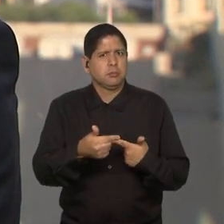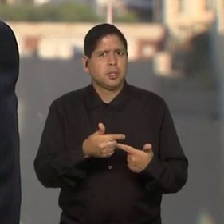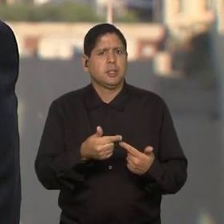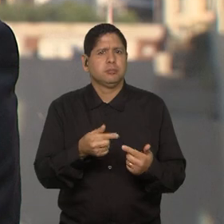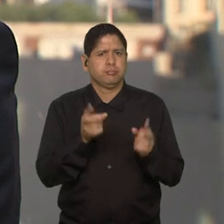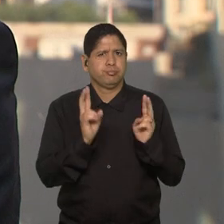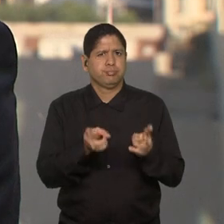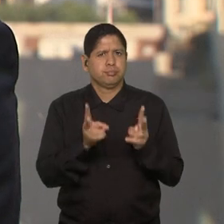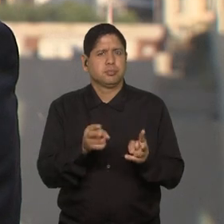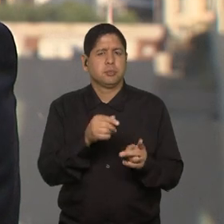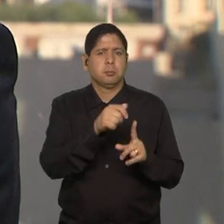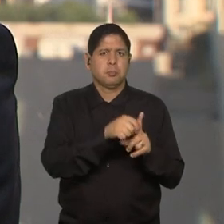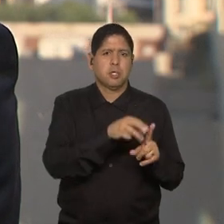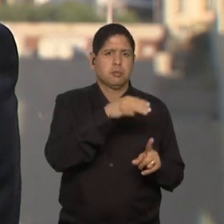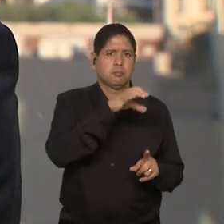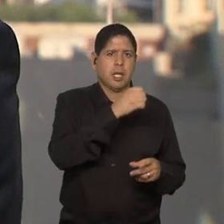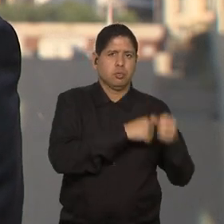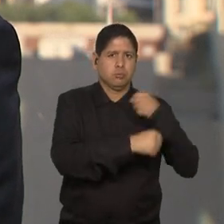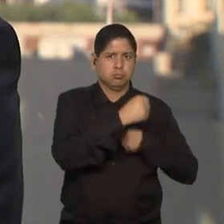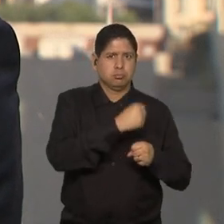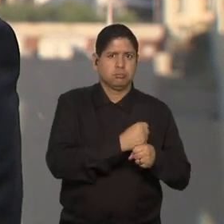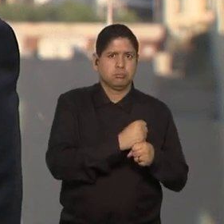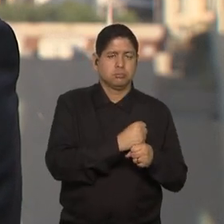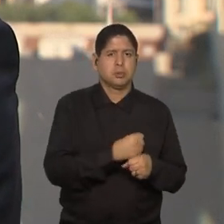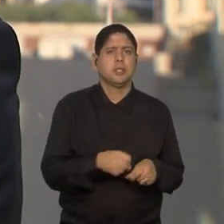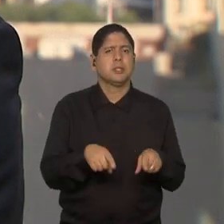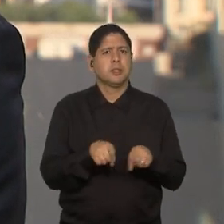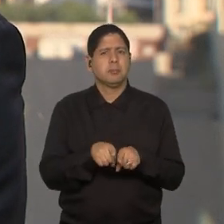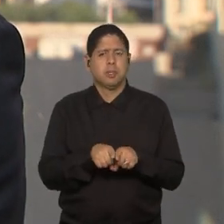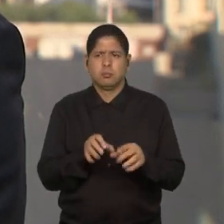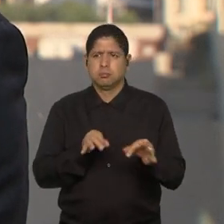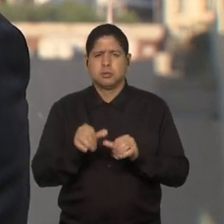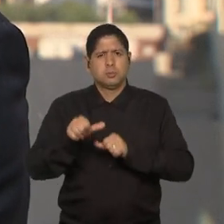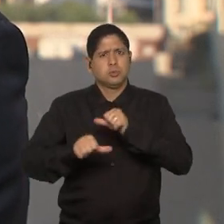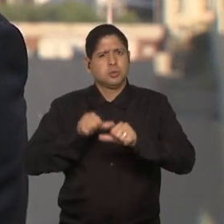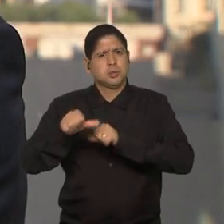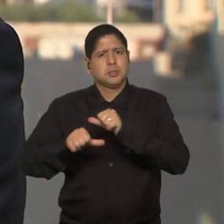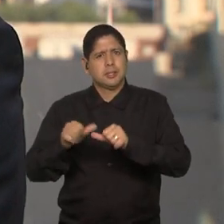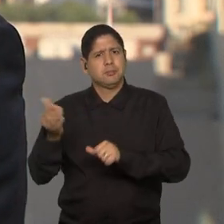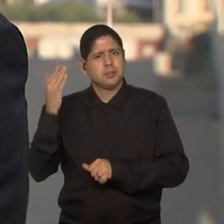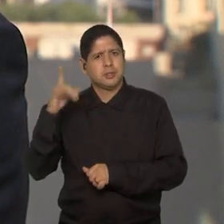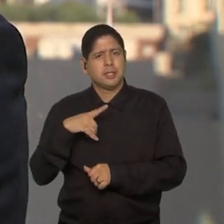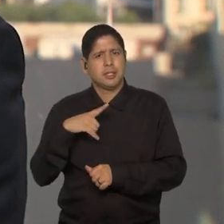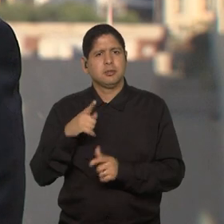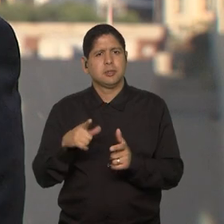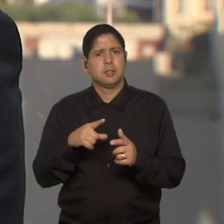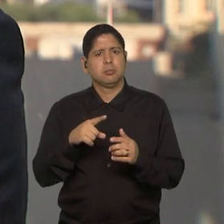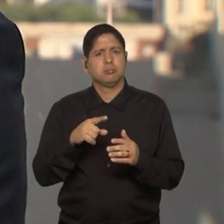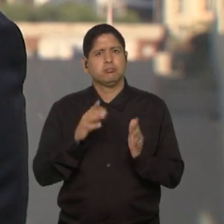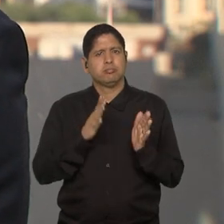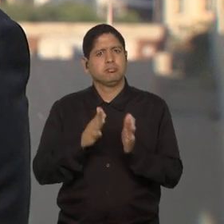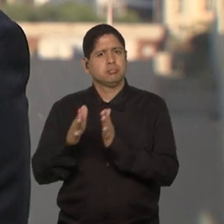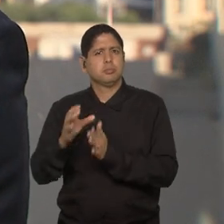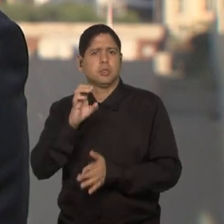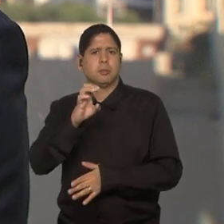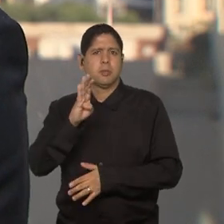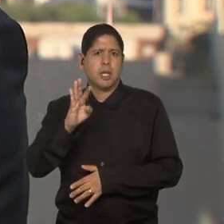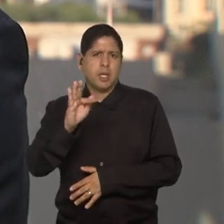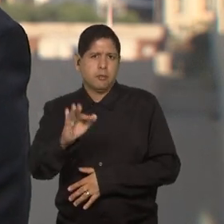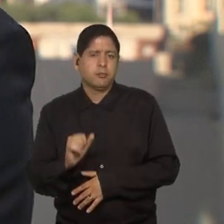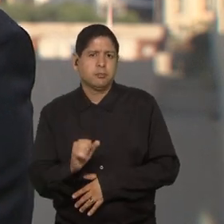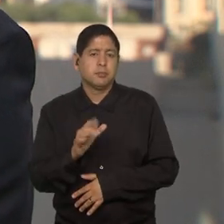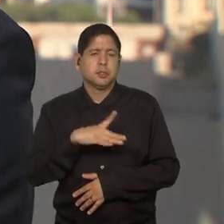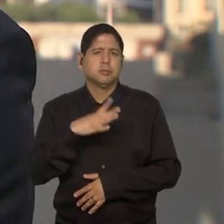permanente em março do ano passado. Uma série de mudanças foram feitas nos quadros da CBF